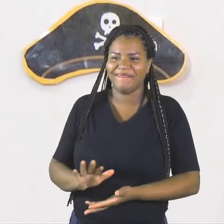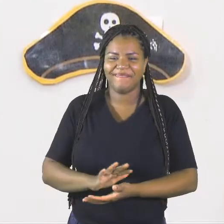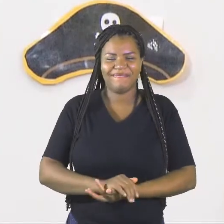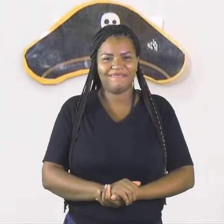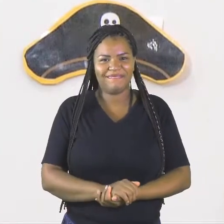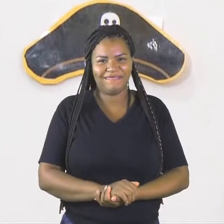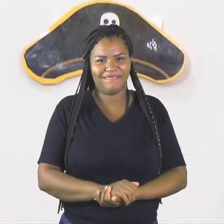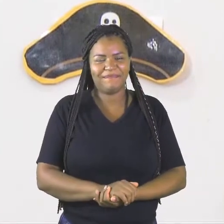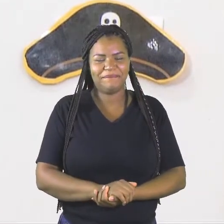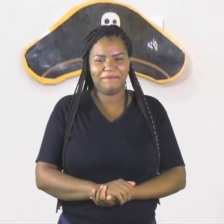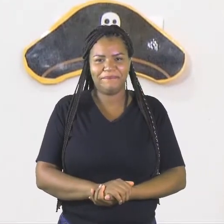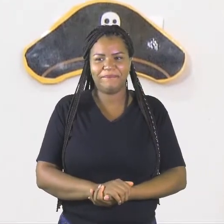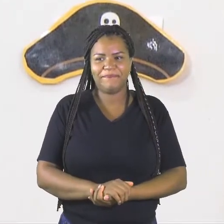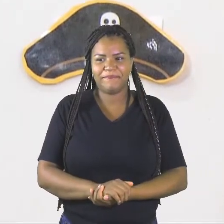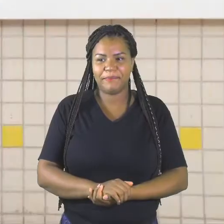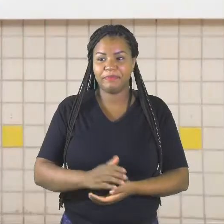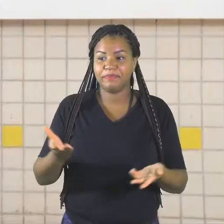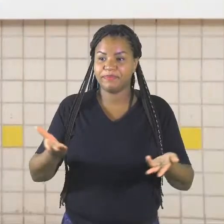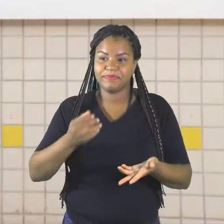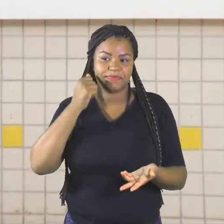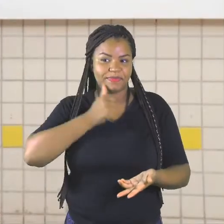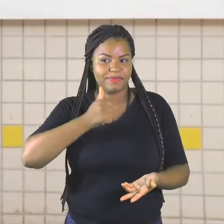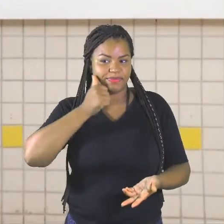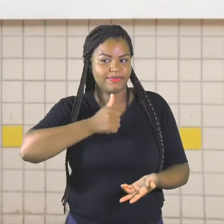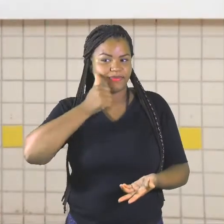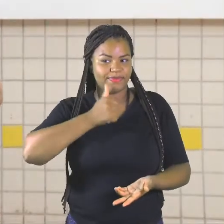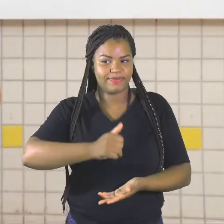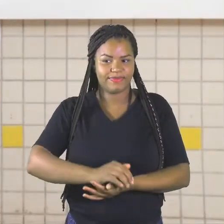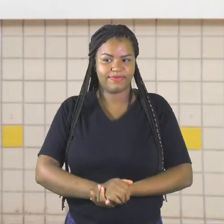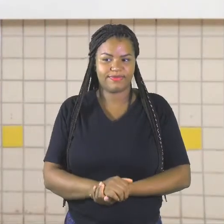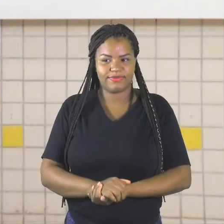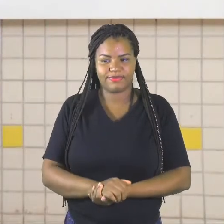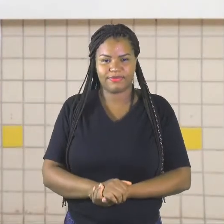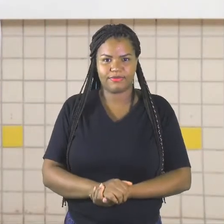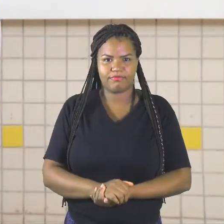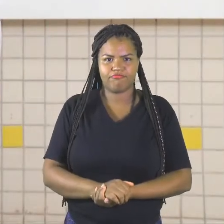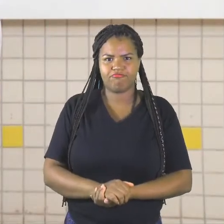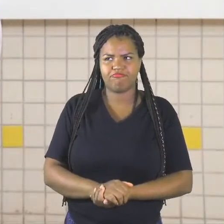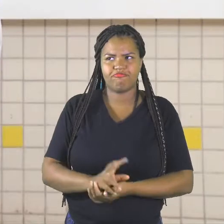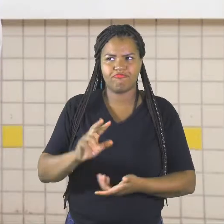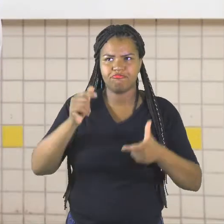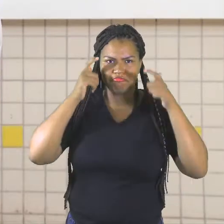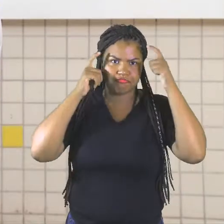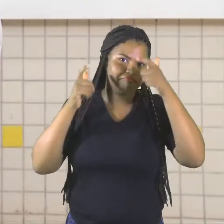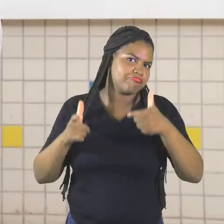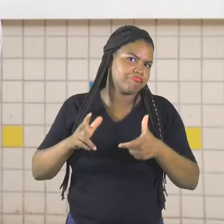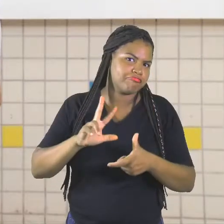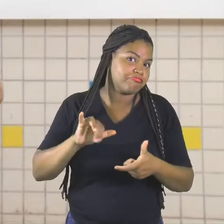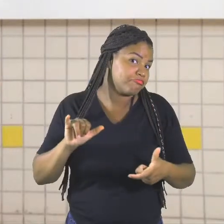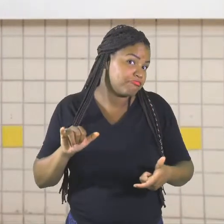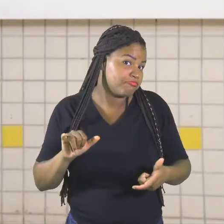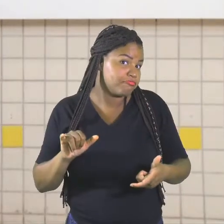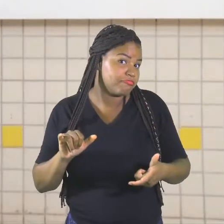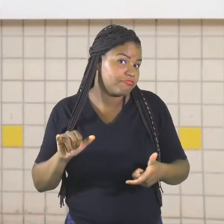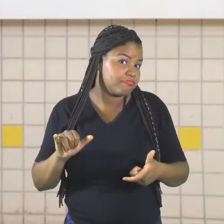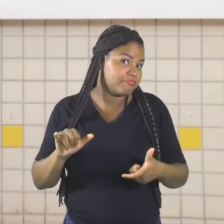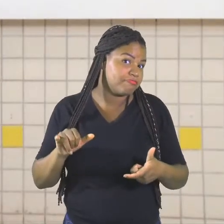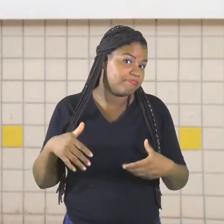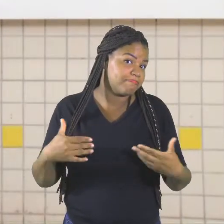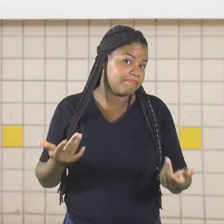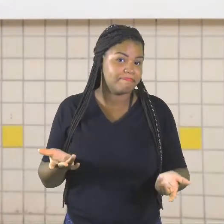Hum, agora é pras meninas. Será que elas vão tirar o chapéu? Hum,